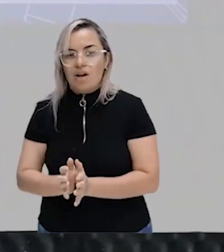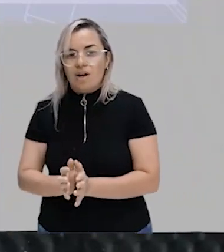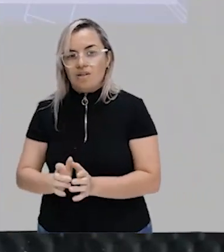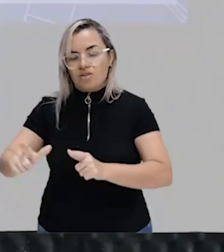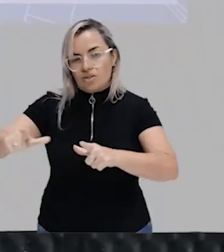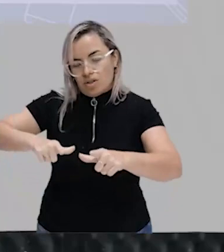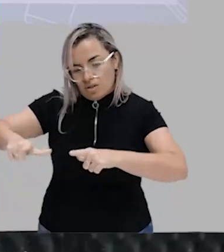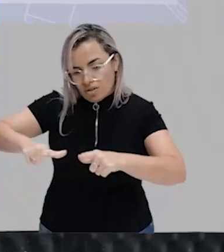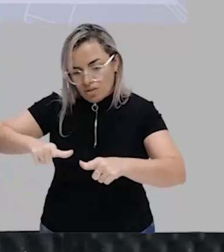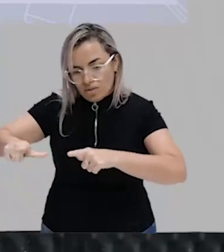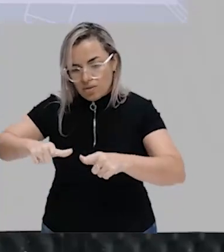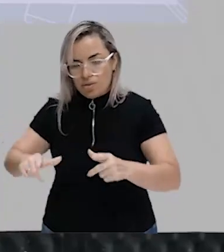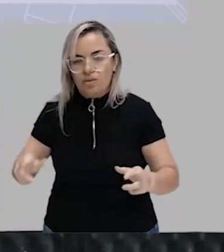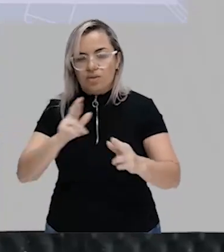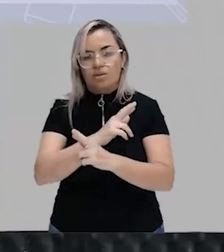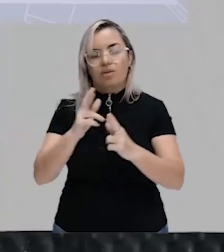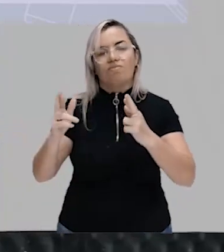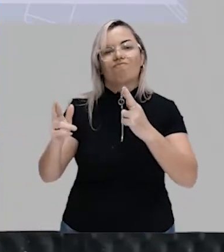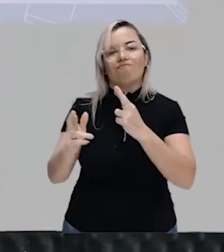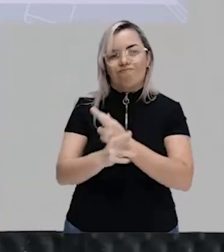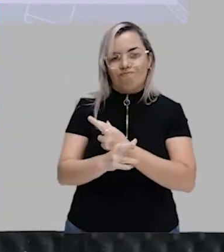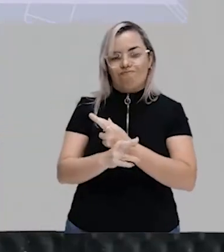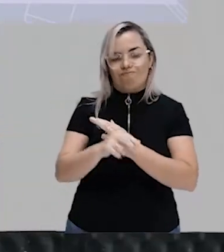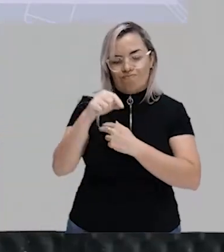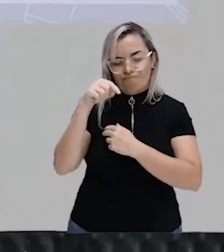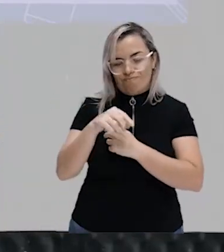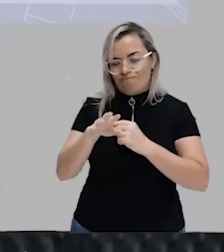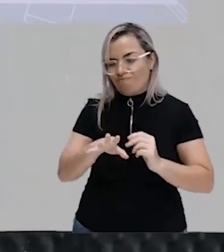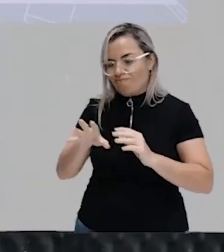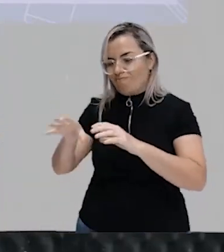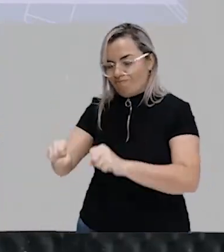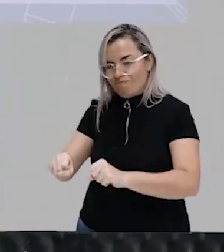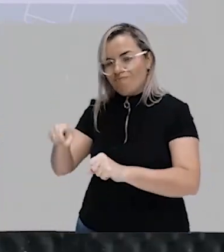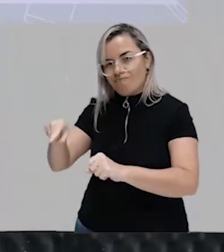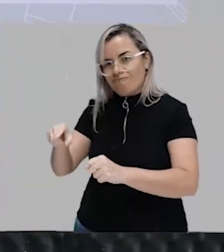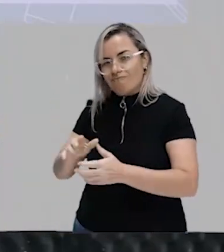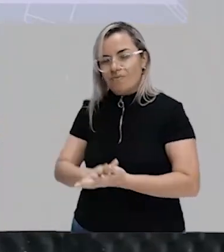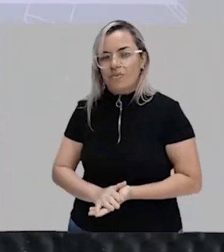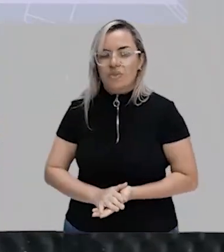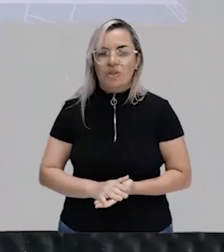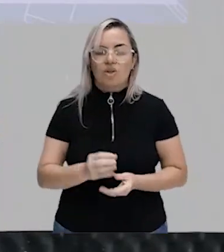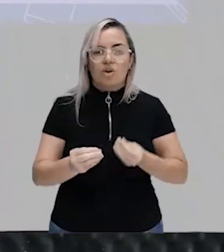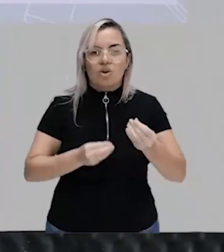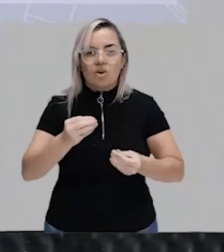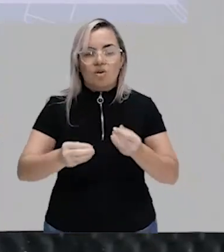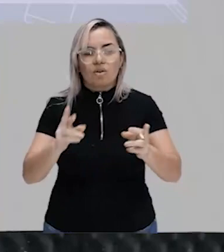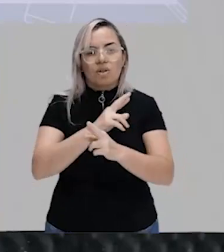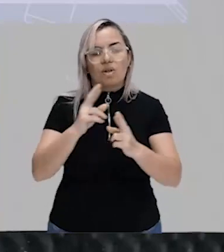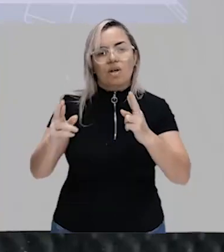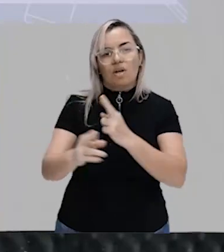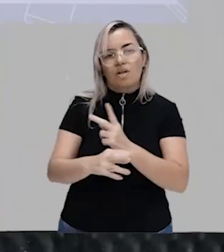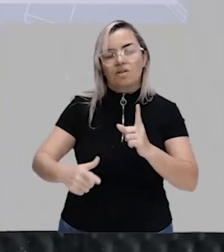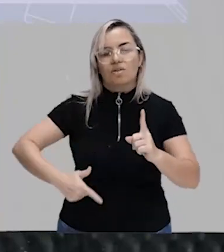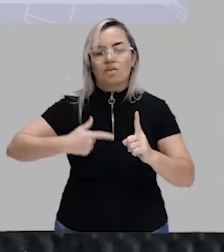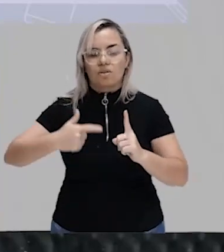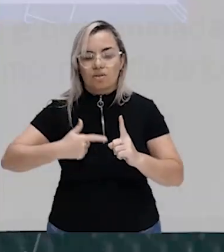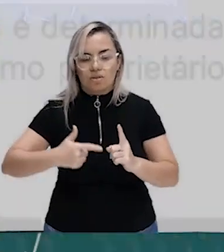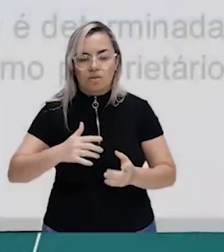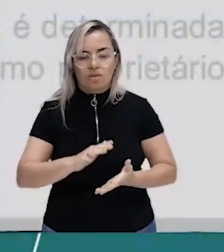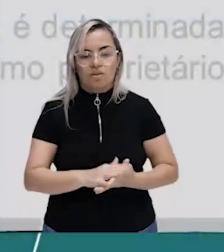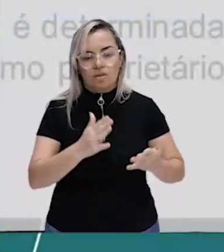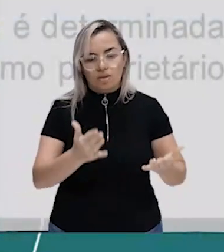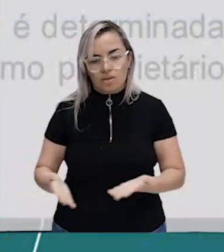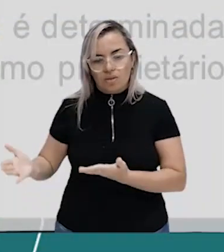Ok? Então, é relação de dominação fruto das relações de trabalho e de produção. As